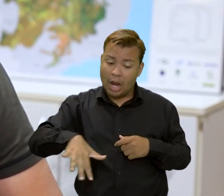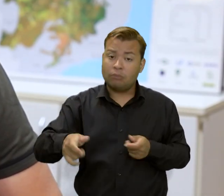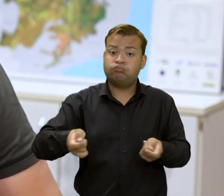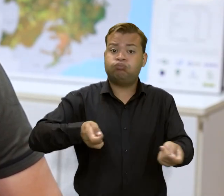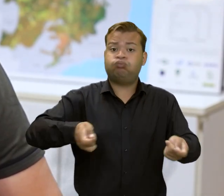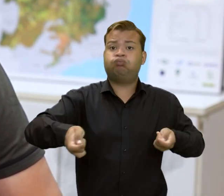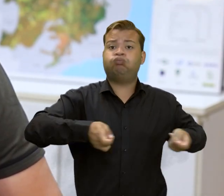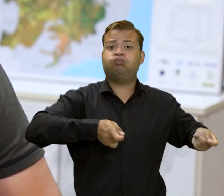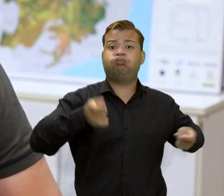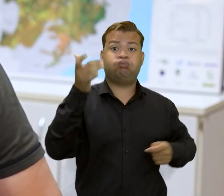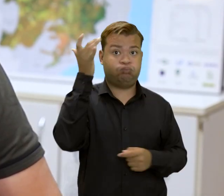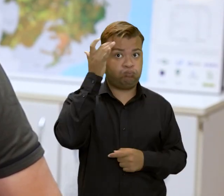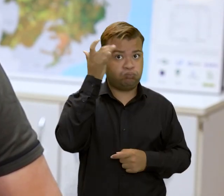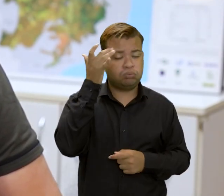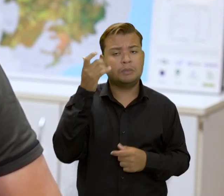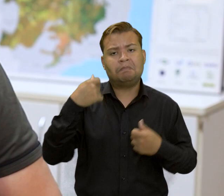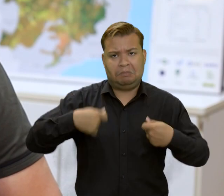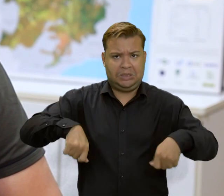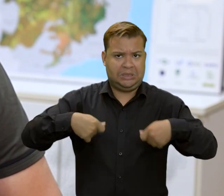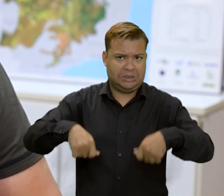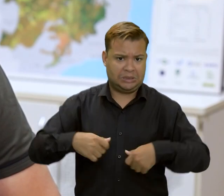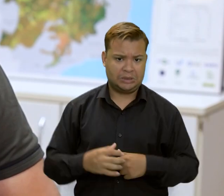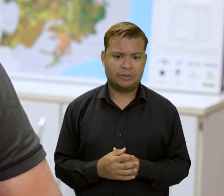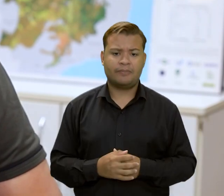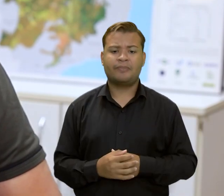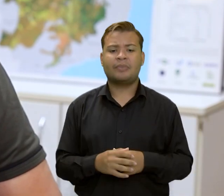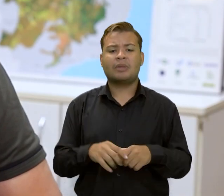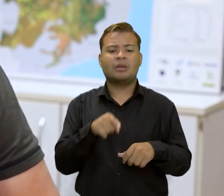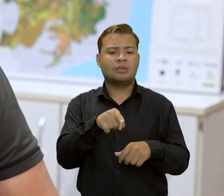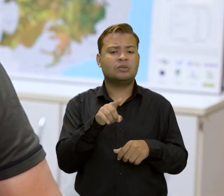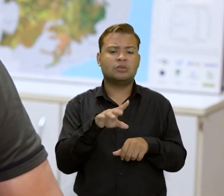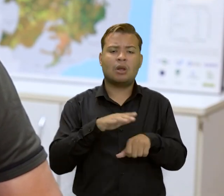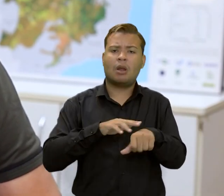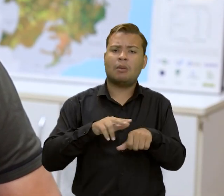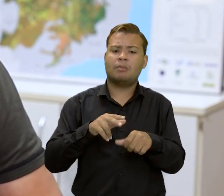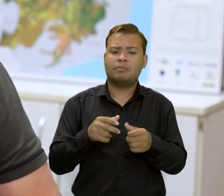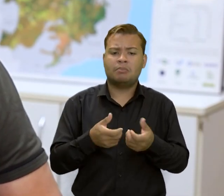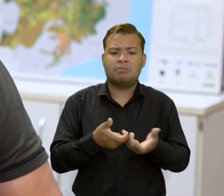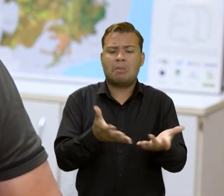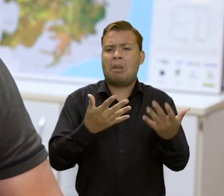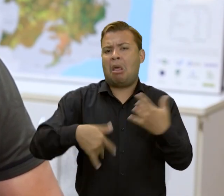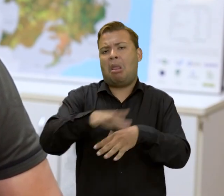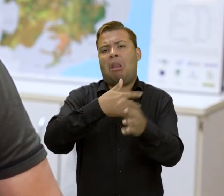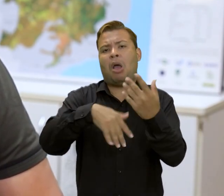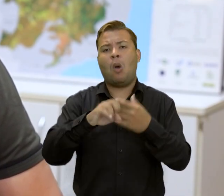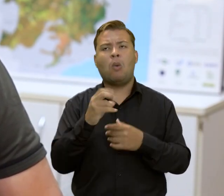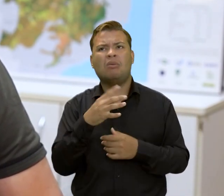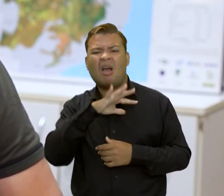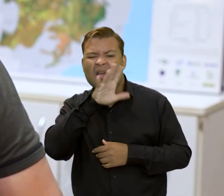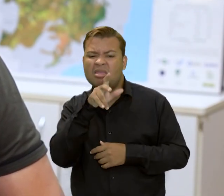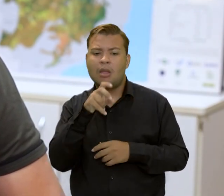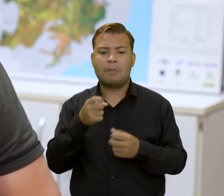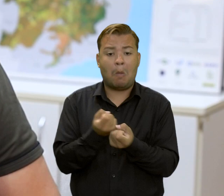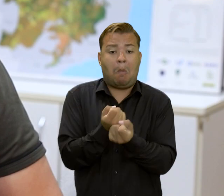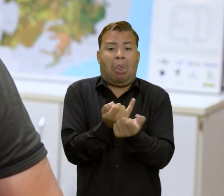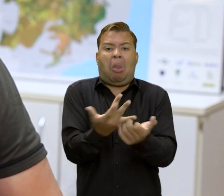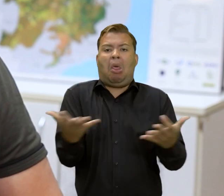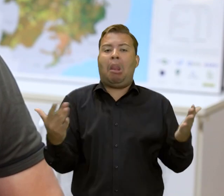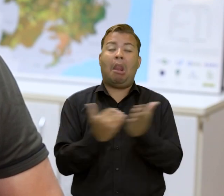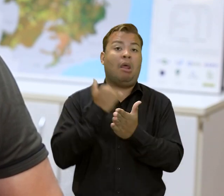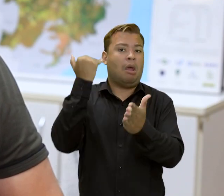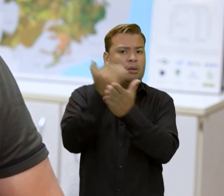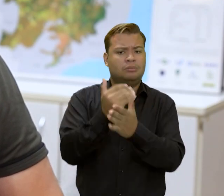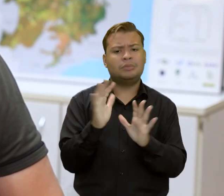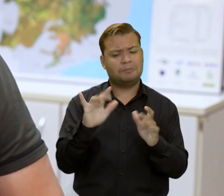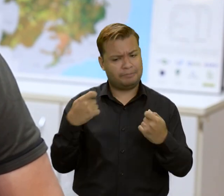Você tem que não deixar o solo ficar exposto a essa área, controlar a quantidade de animal que está ocupando essa área,